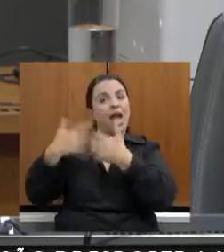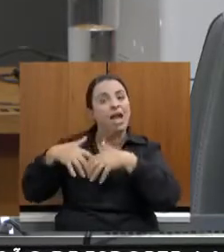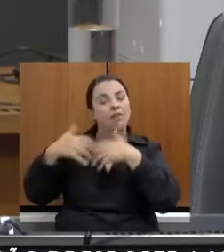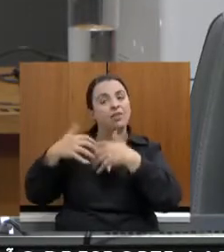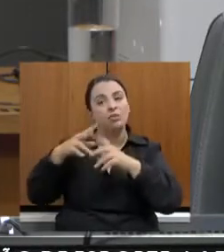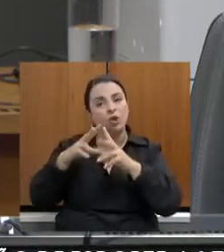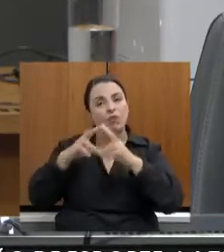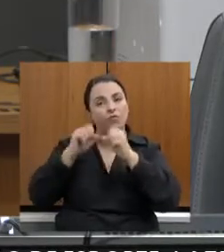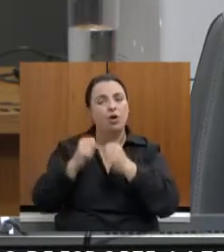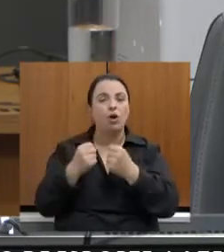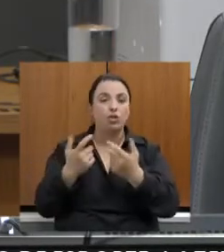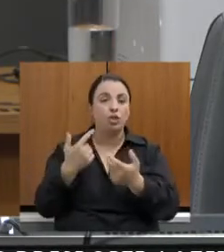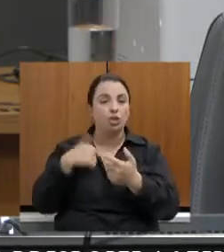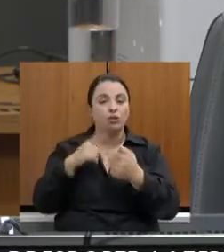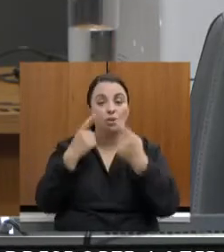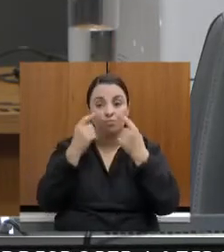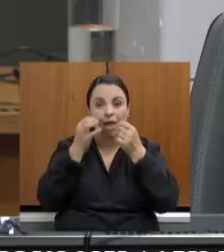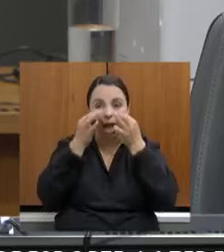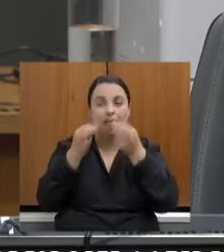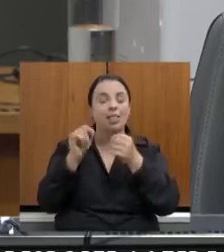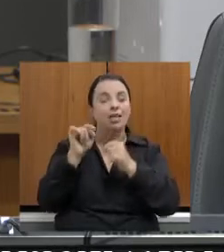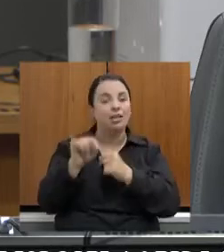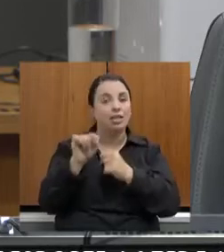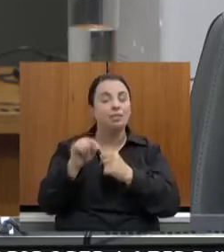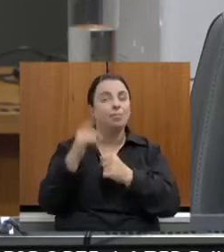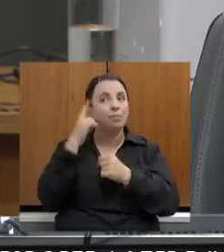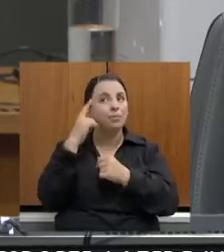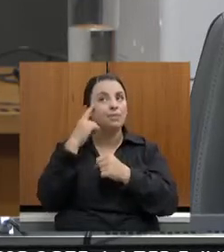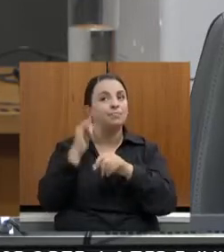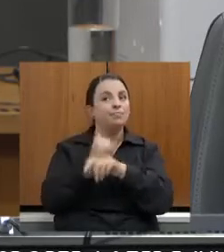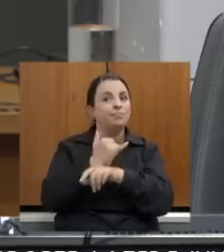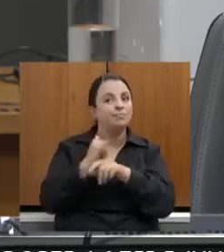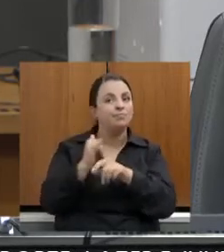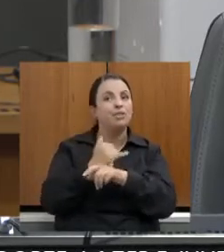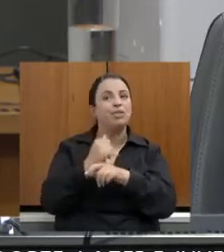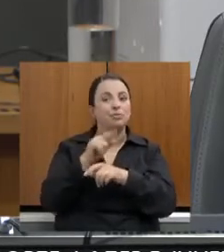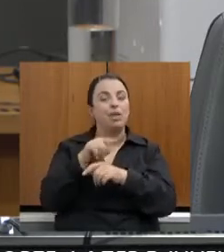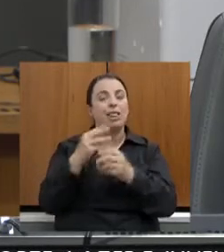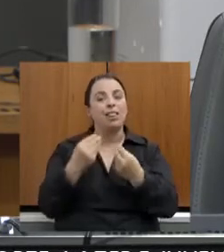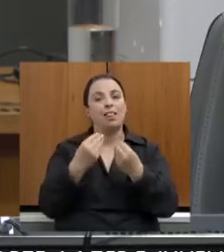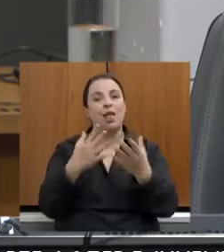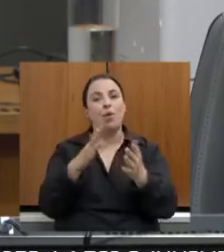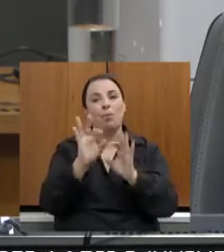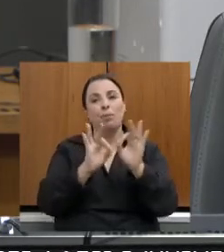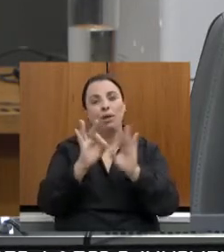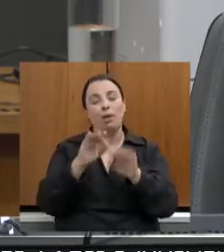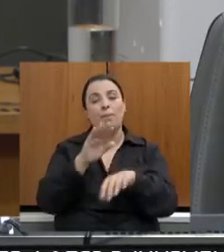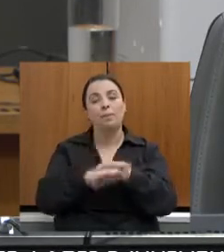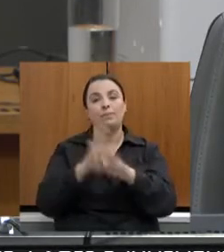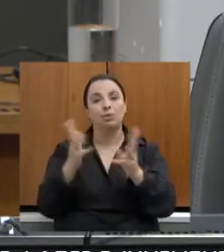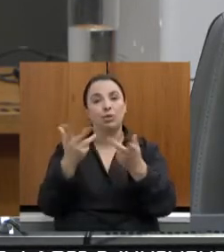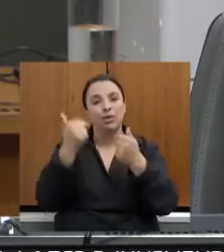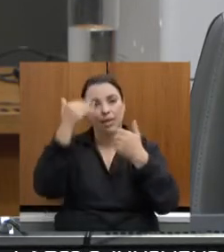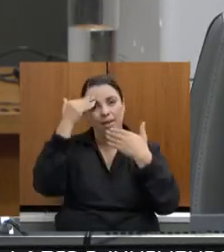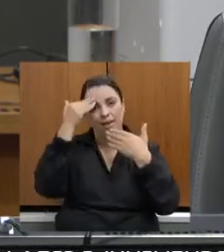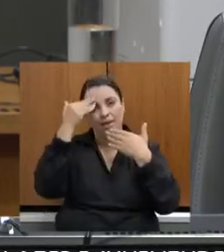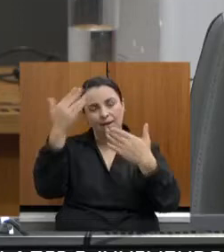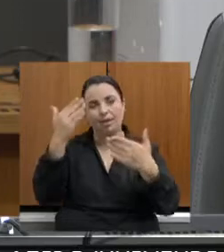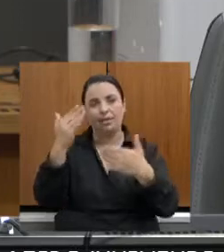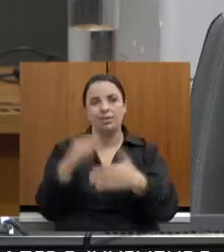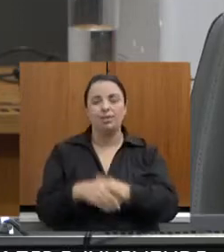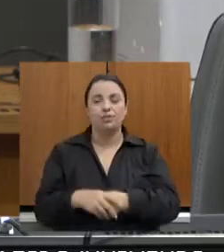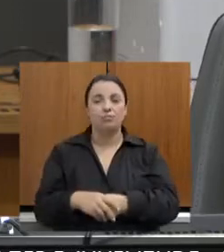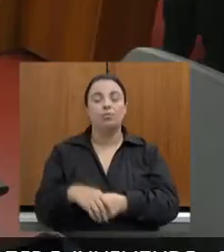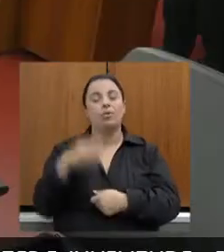e nós estamos atentos a isso também, para pensar nas melhorias para o programa. Agradeço por todos. Muito